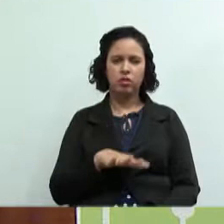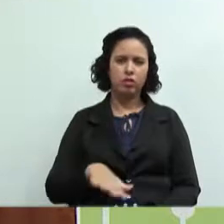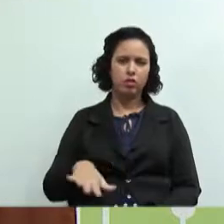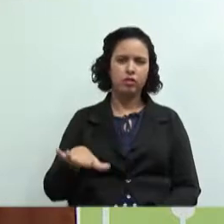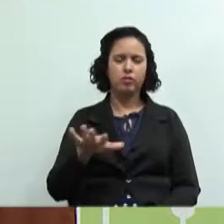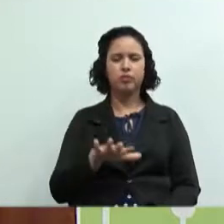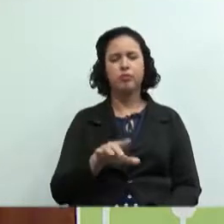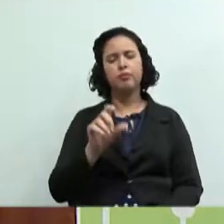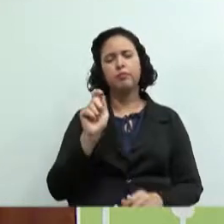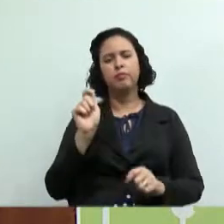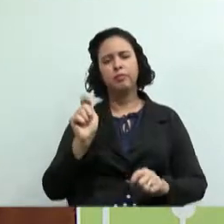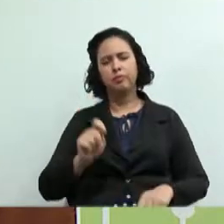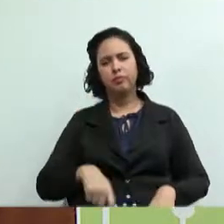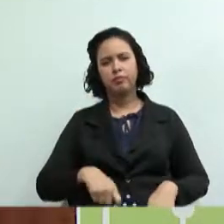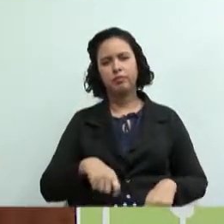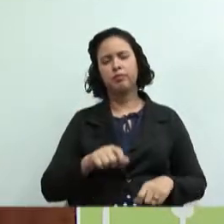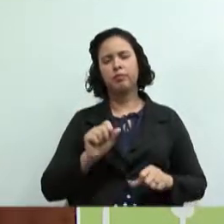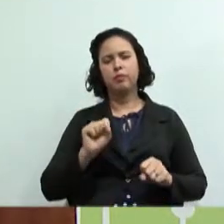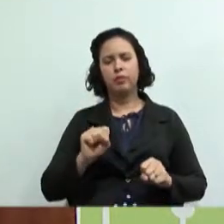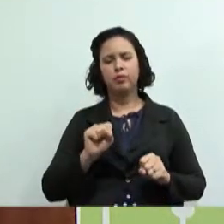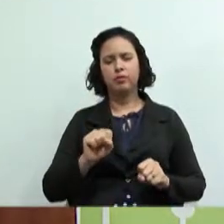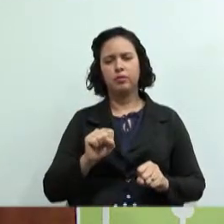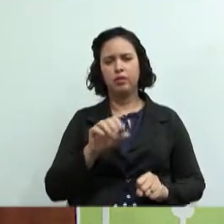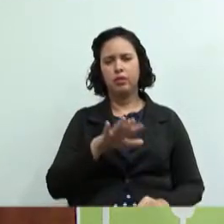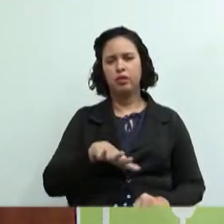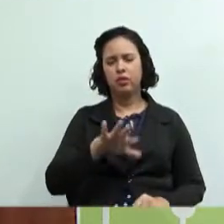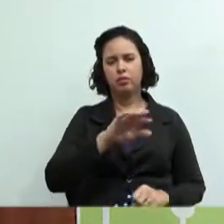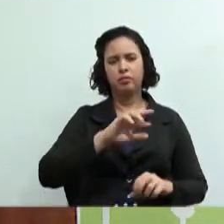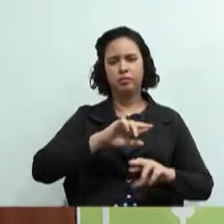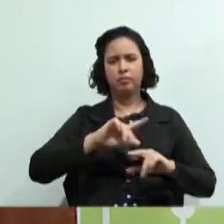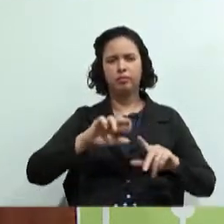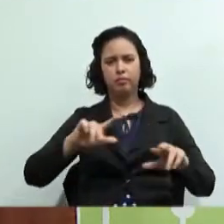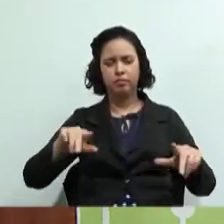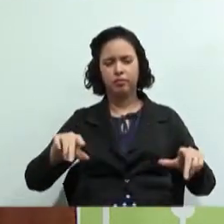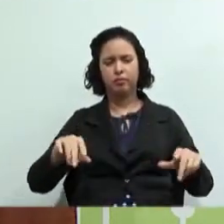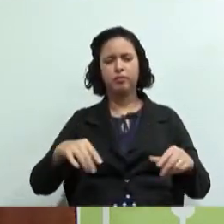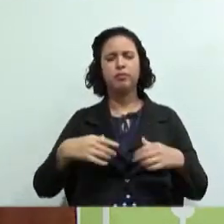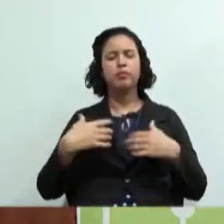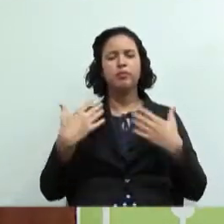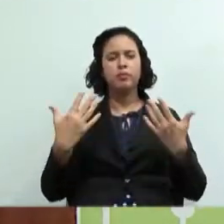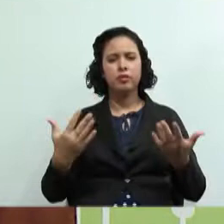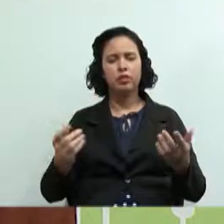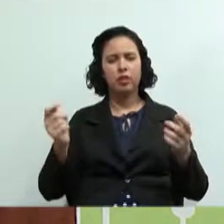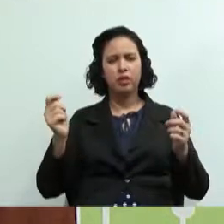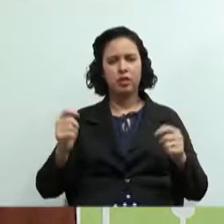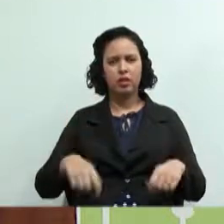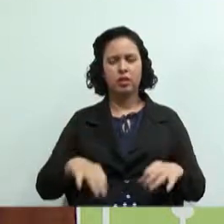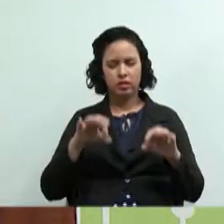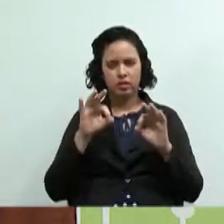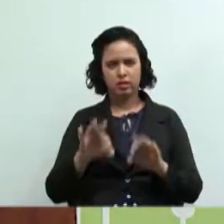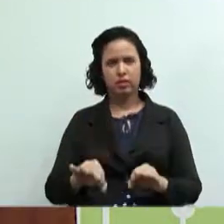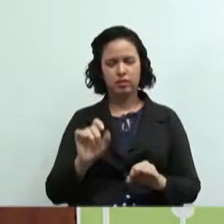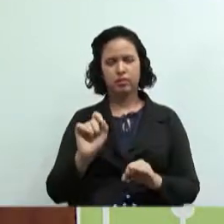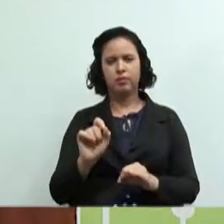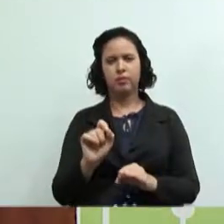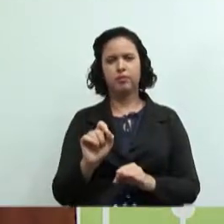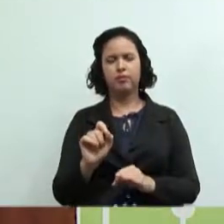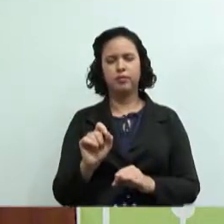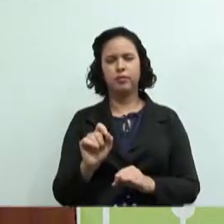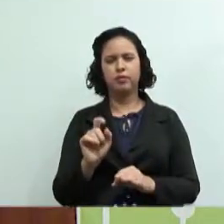também de ramos diversos de atividade uma coisa que dá super certo nas grandes cidades do país são